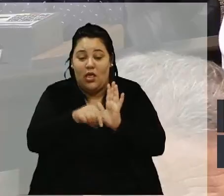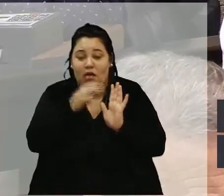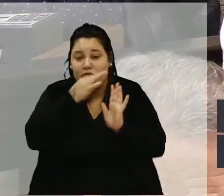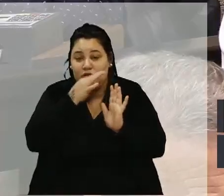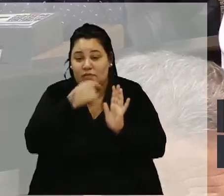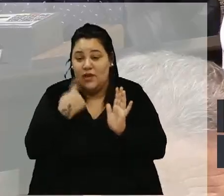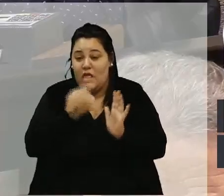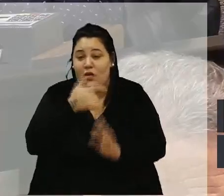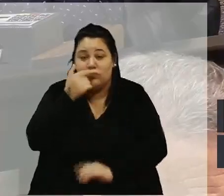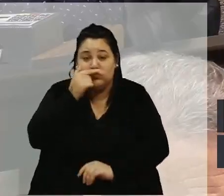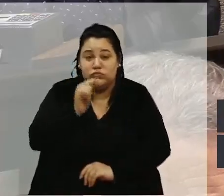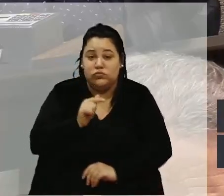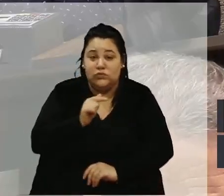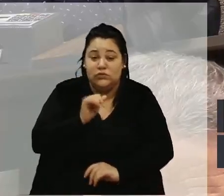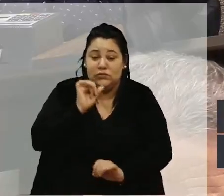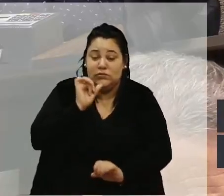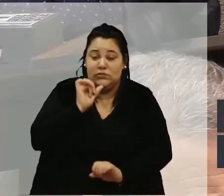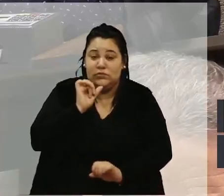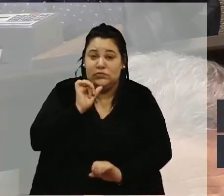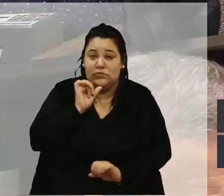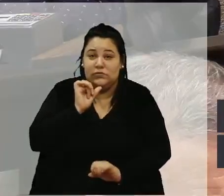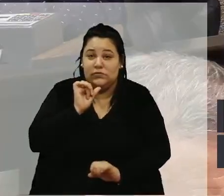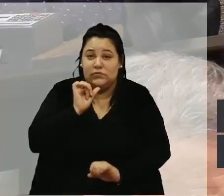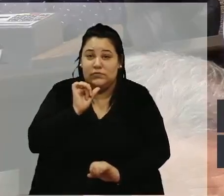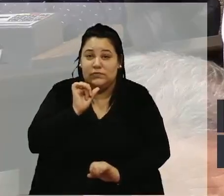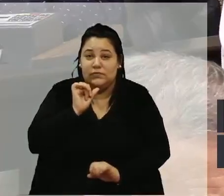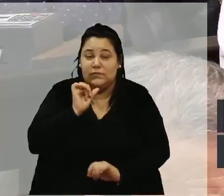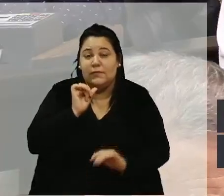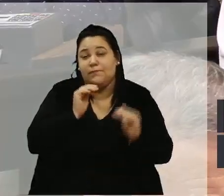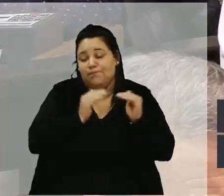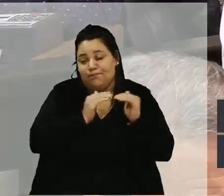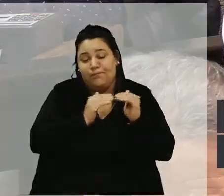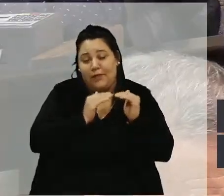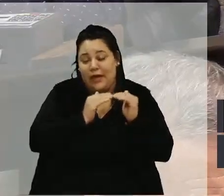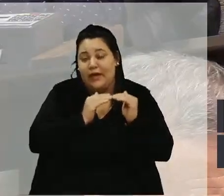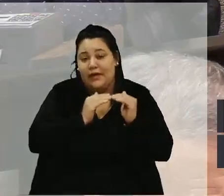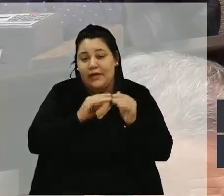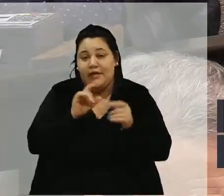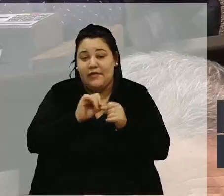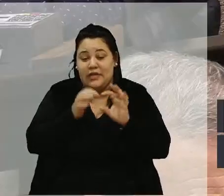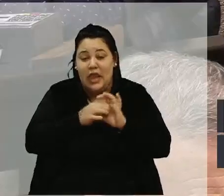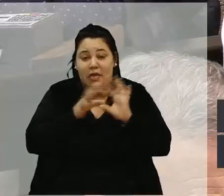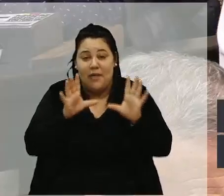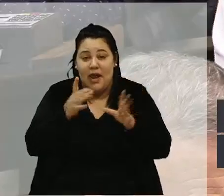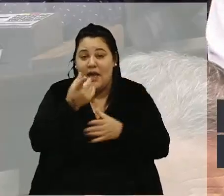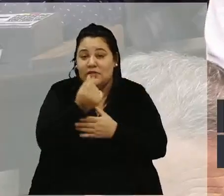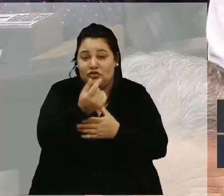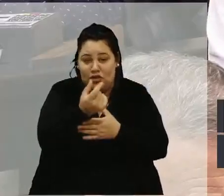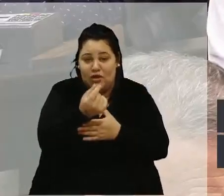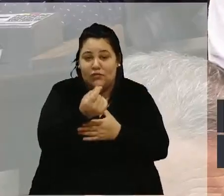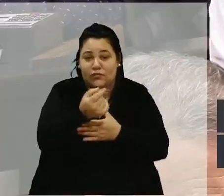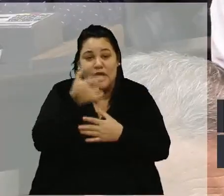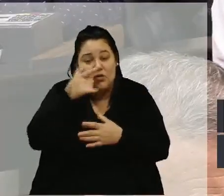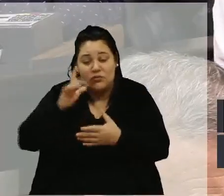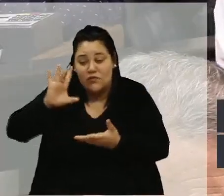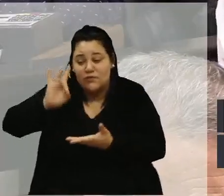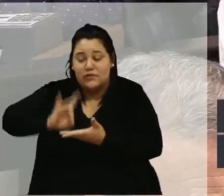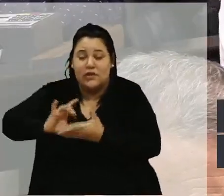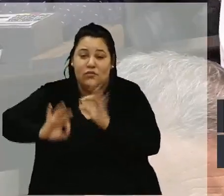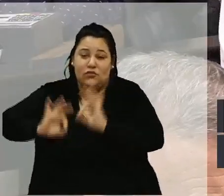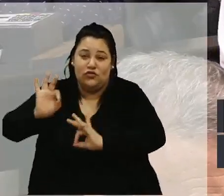conseguir convergir e fazer com que de fato esse recurso saia para a elaboração